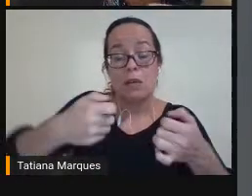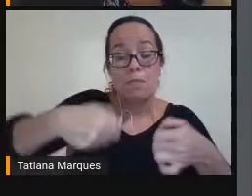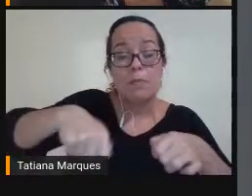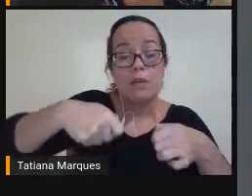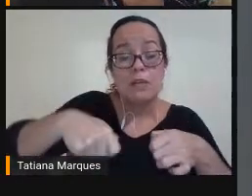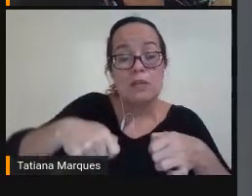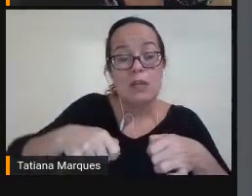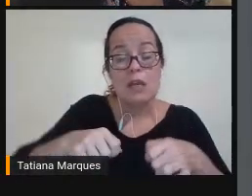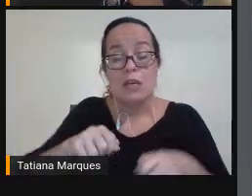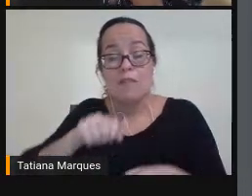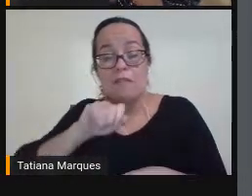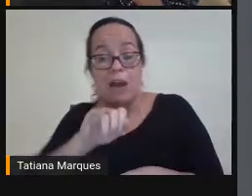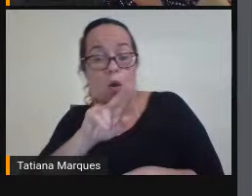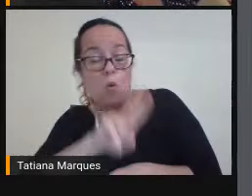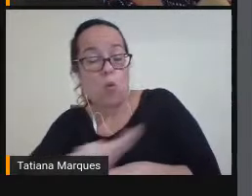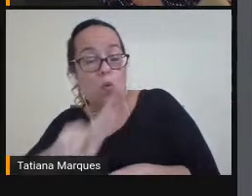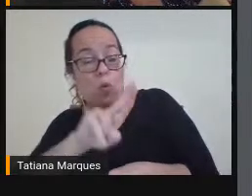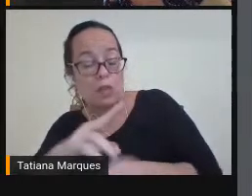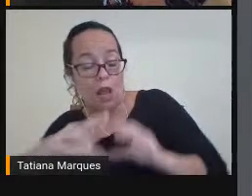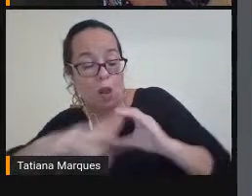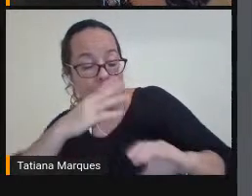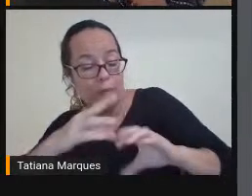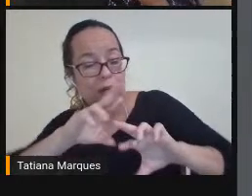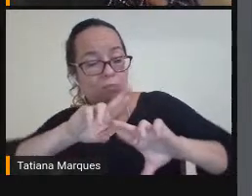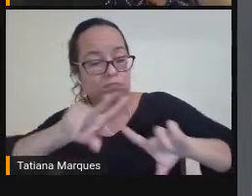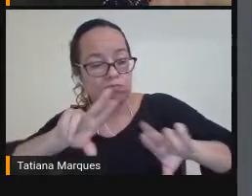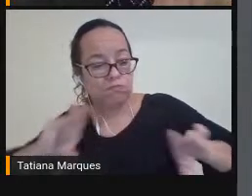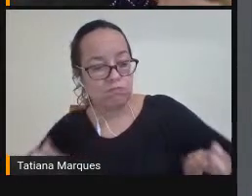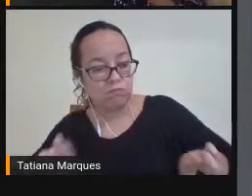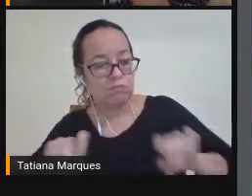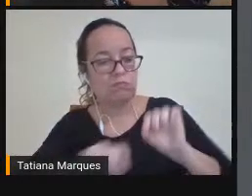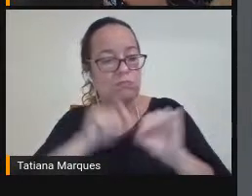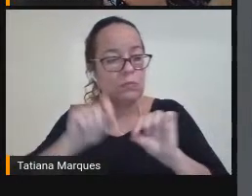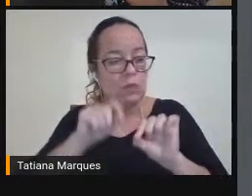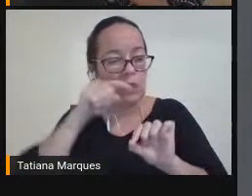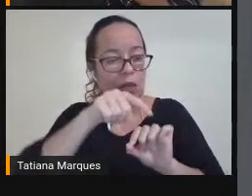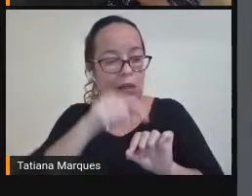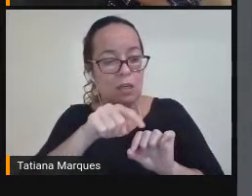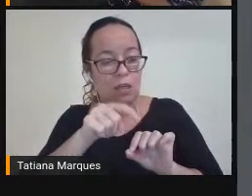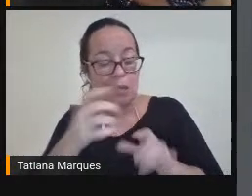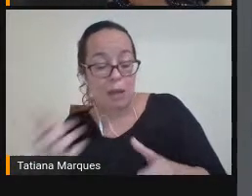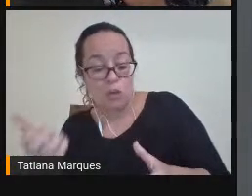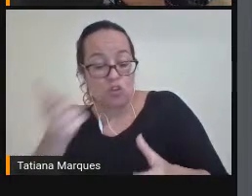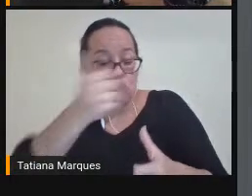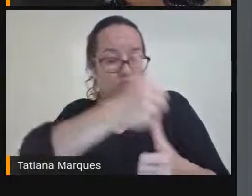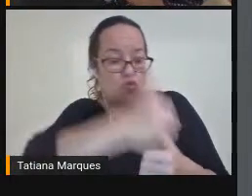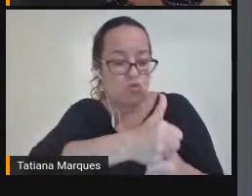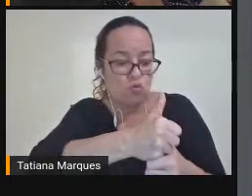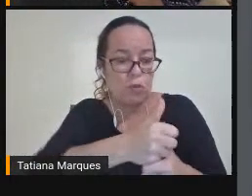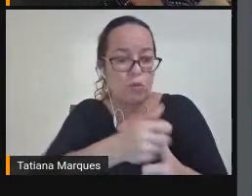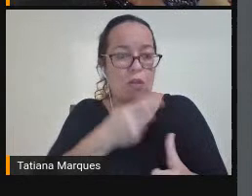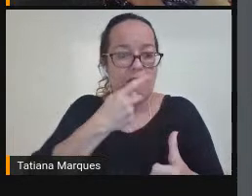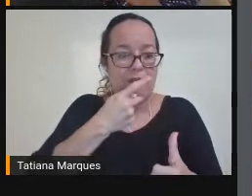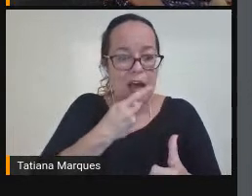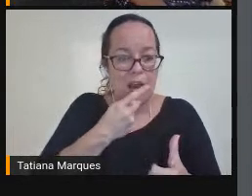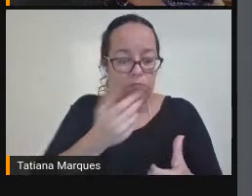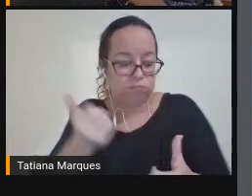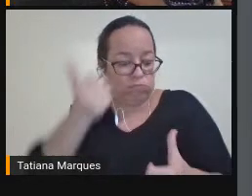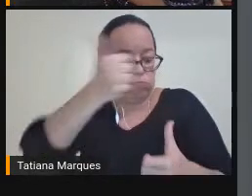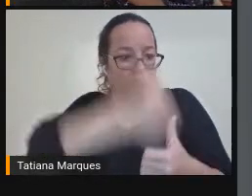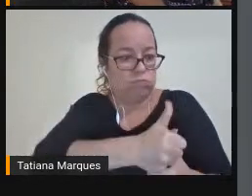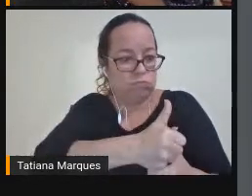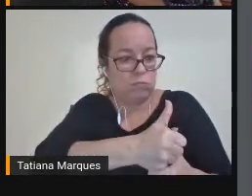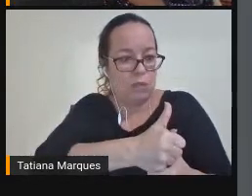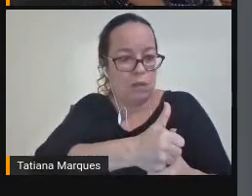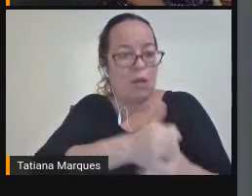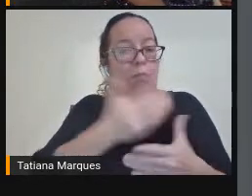Vai utilizar A comunicação Alternativa Para Substituir A fala Como é o caso